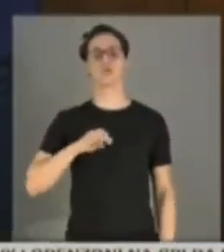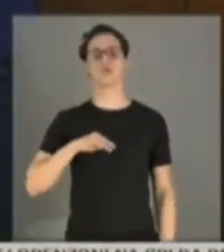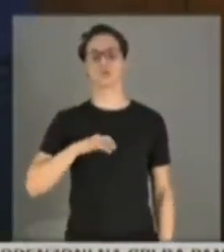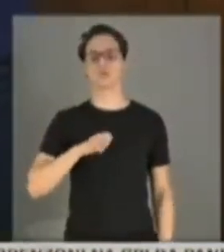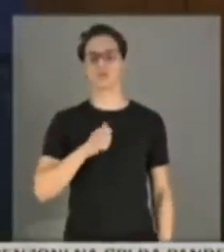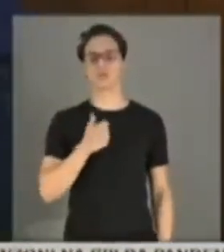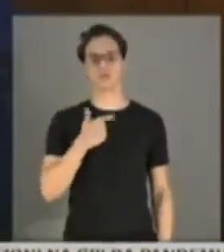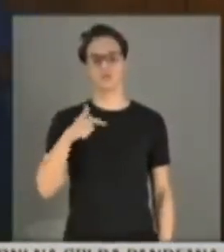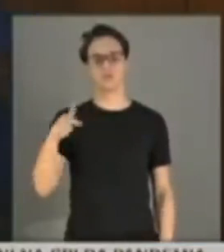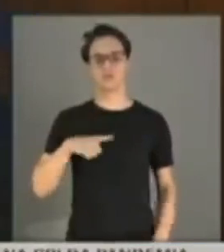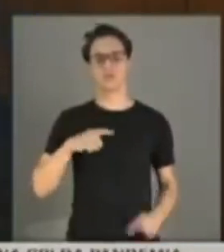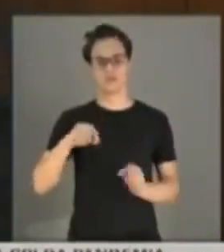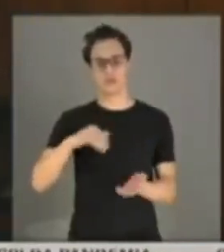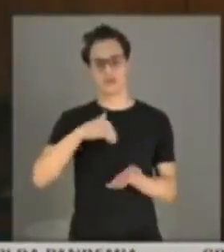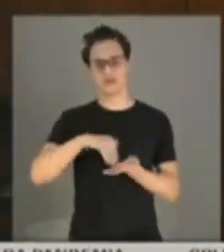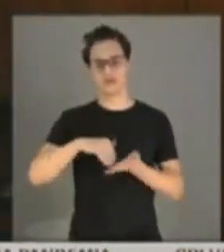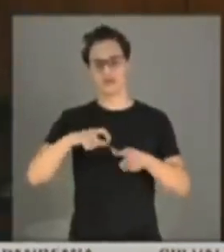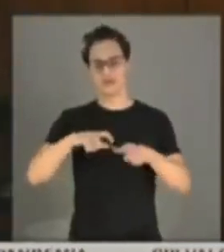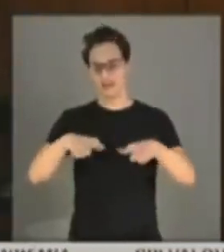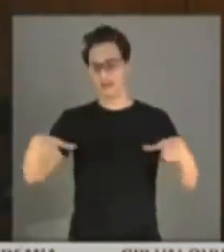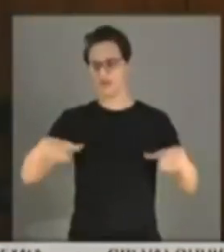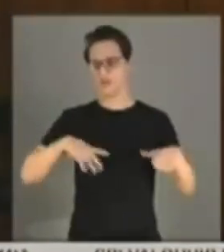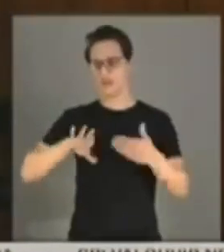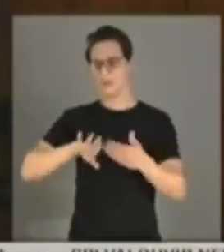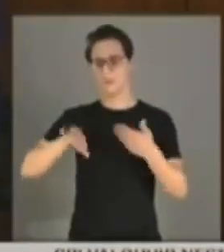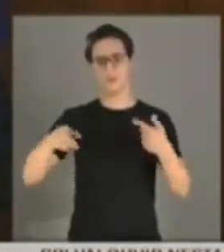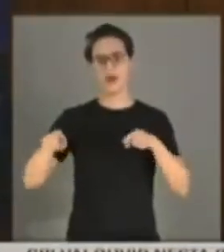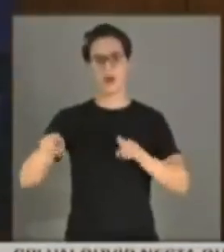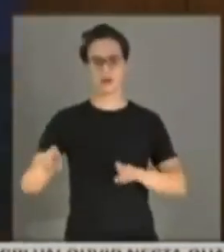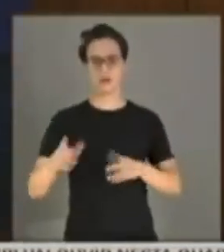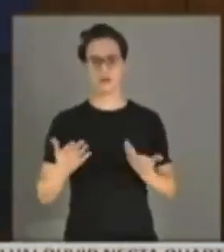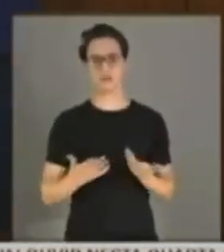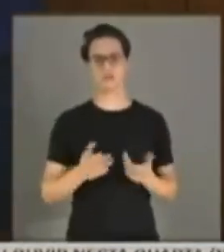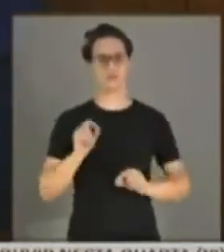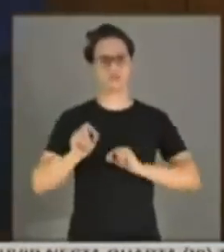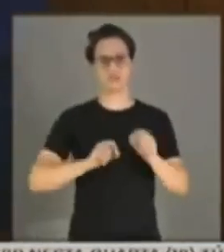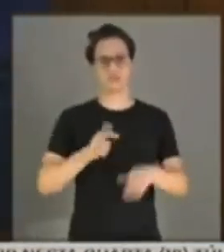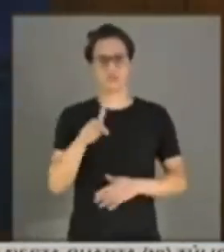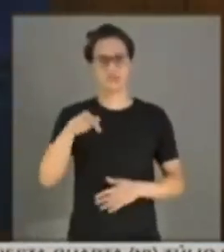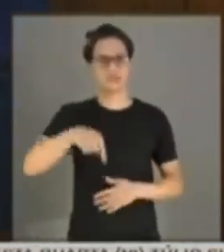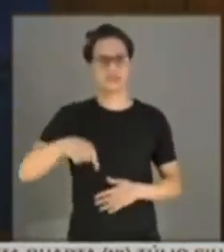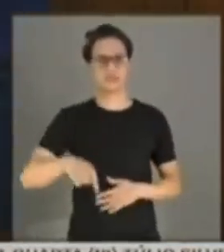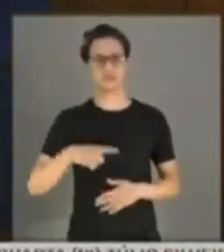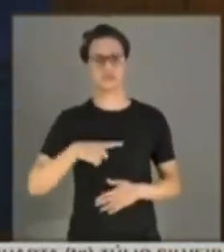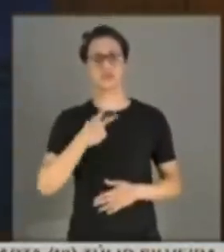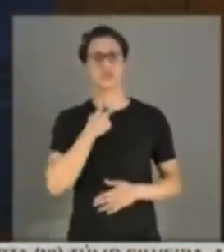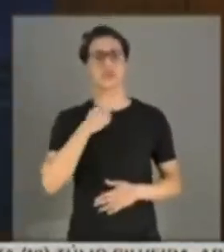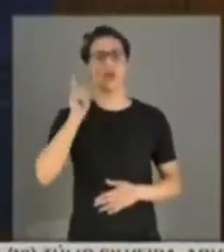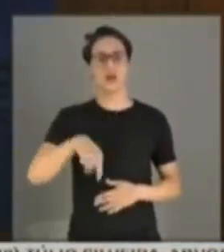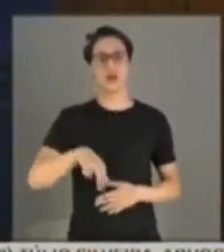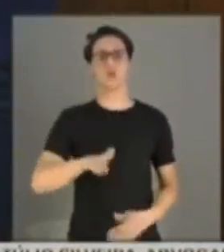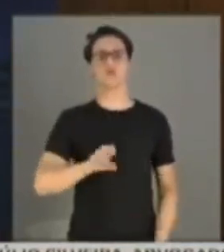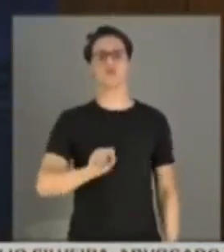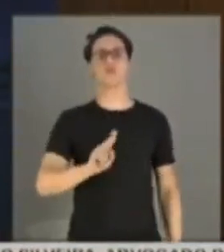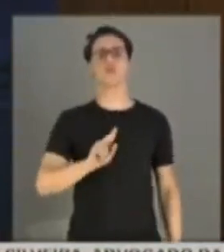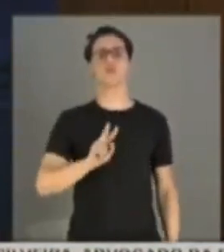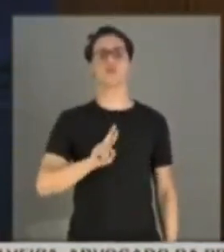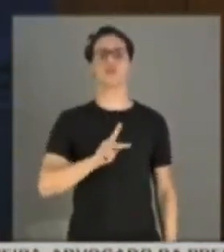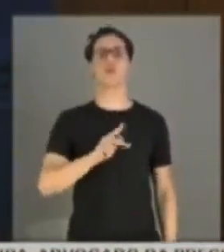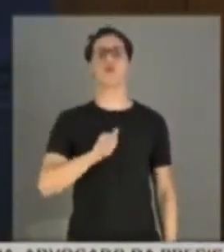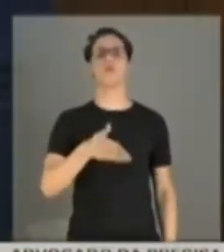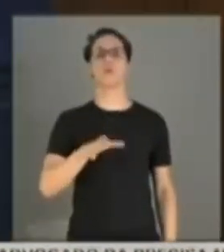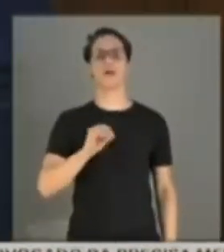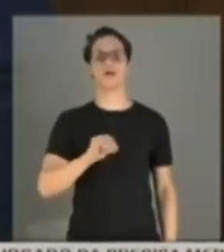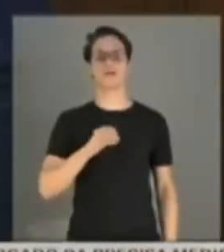Não existe gabinete paralelo para quem não seja servidor público na administração direta ou indireta. Isso é usurpação de função pública.